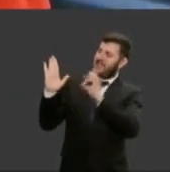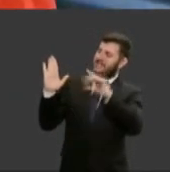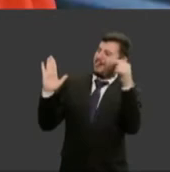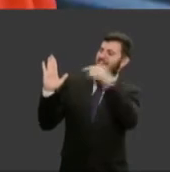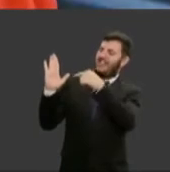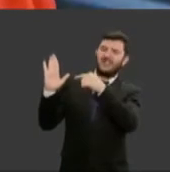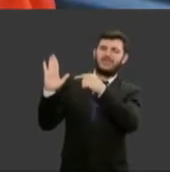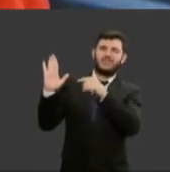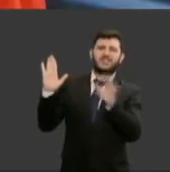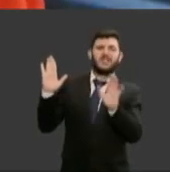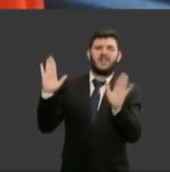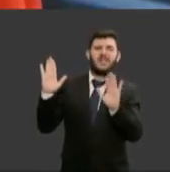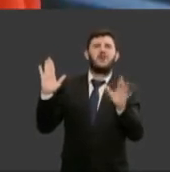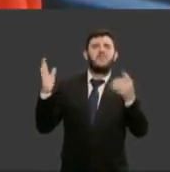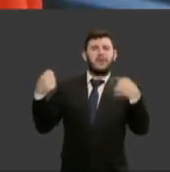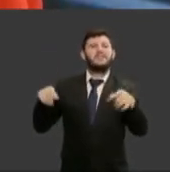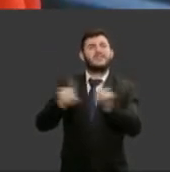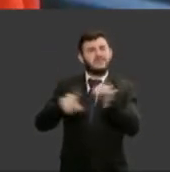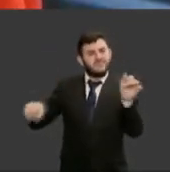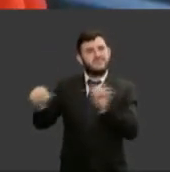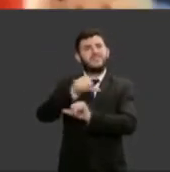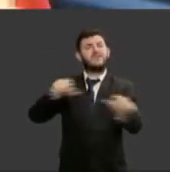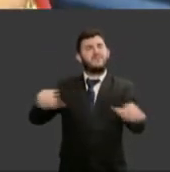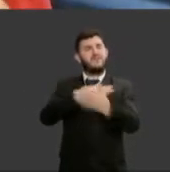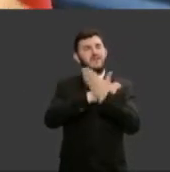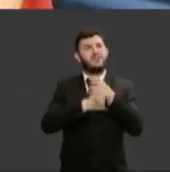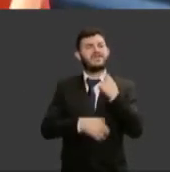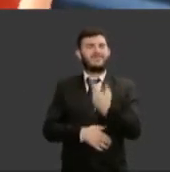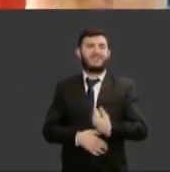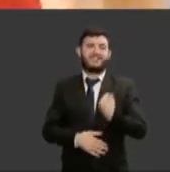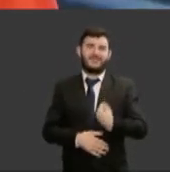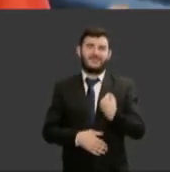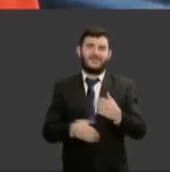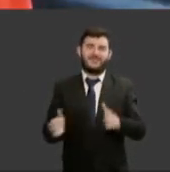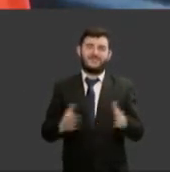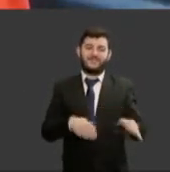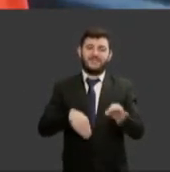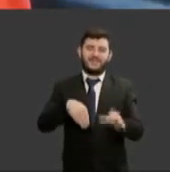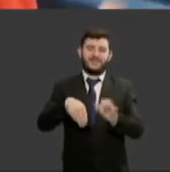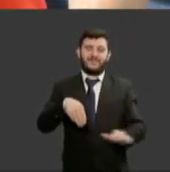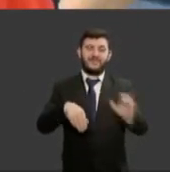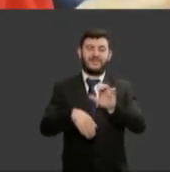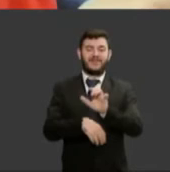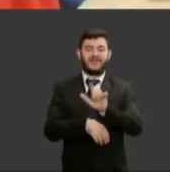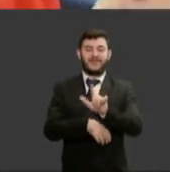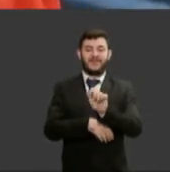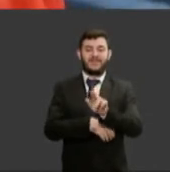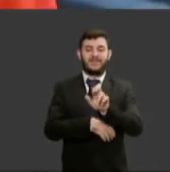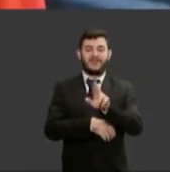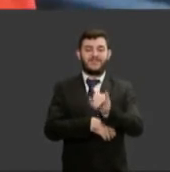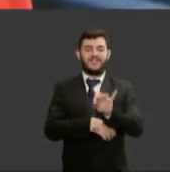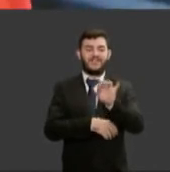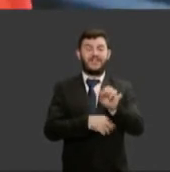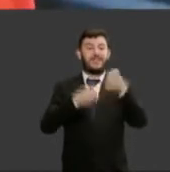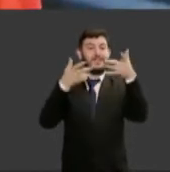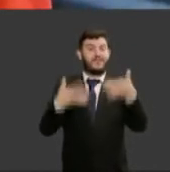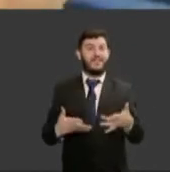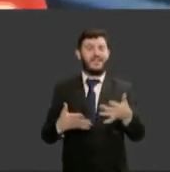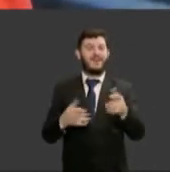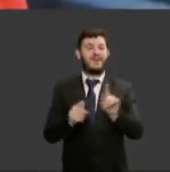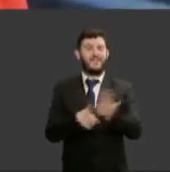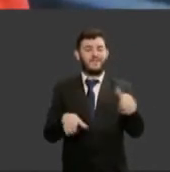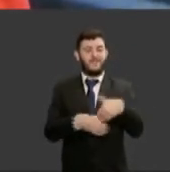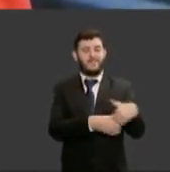e a ministra Laurita foi muito feliz quando disse nós conquistamos o direito ao voto 32 no âmbito nacional